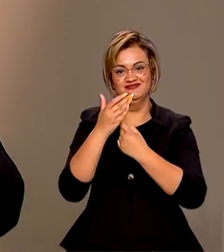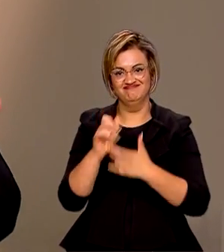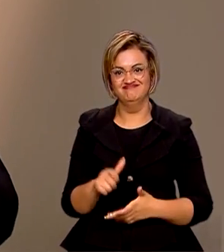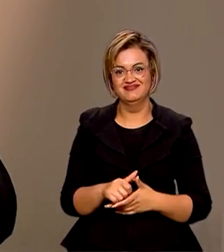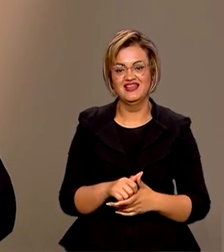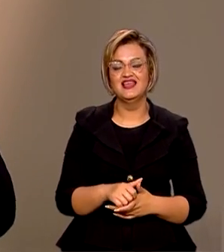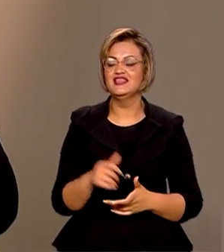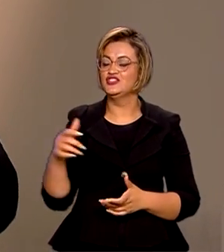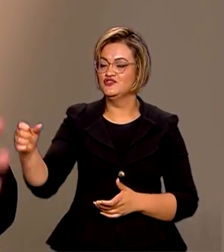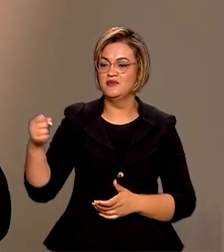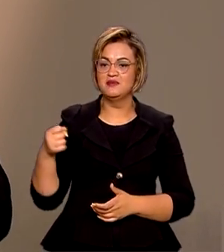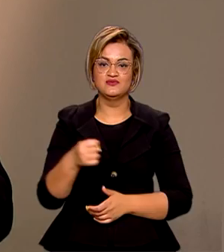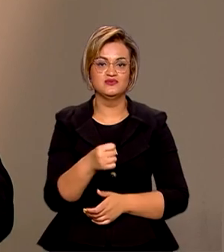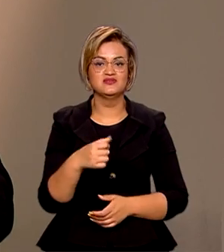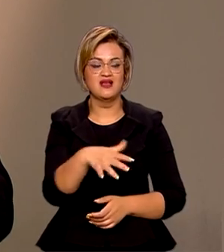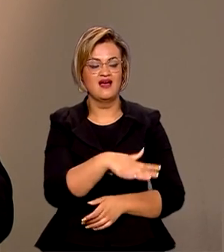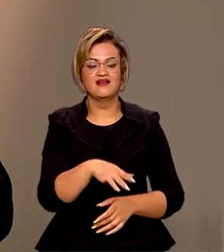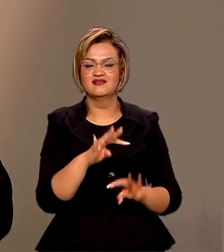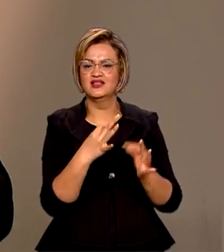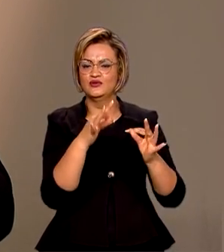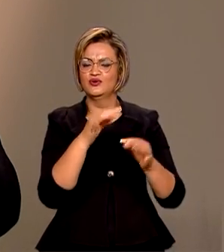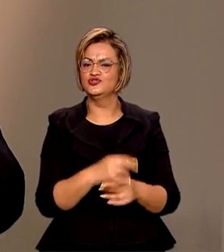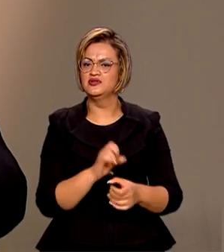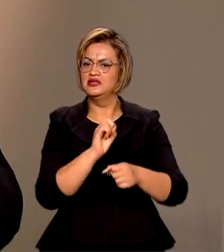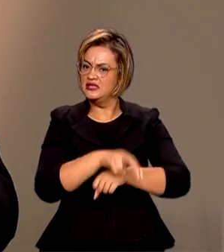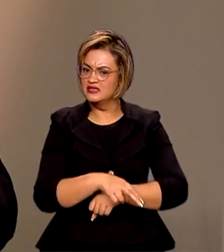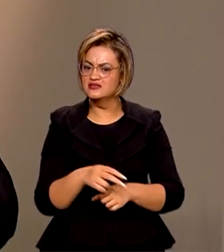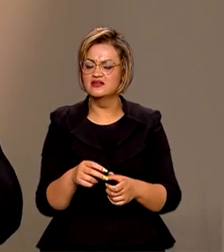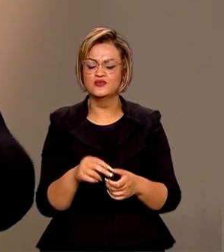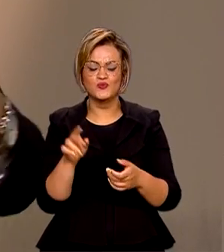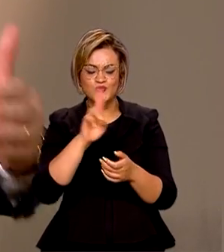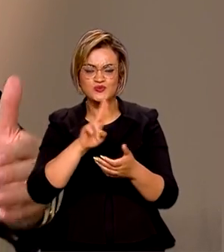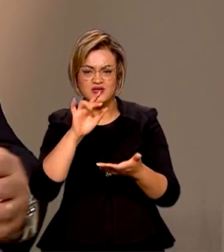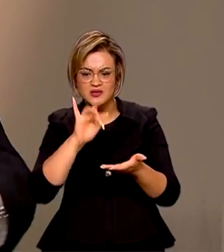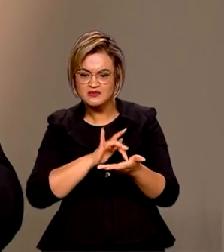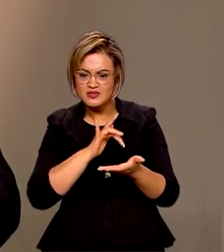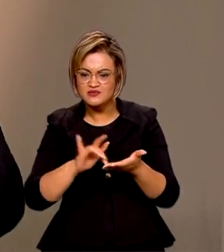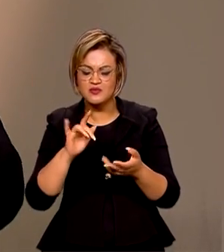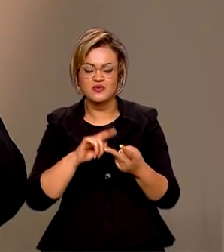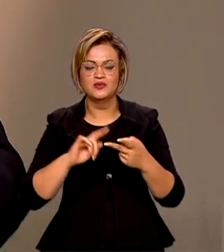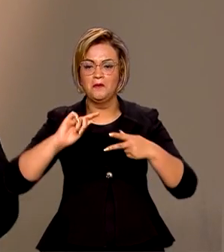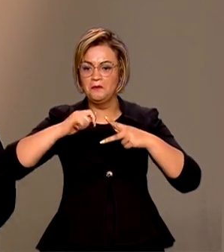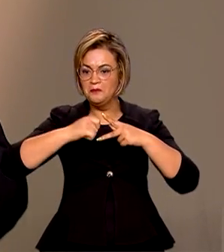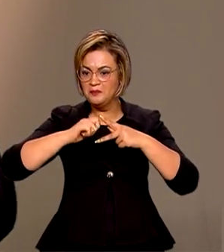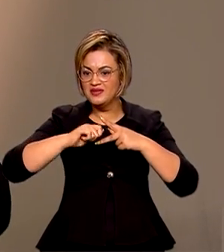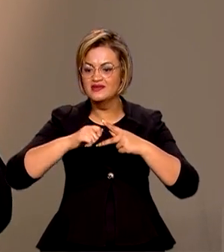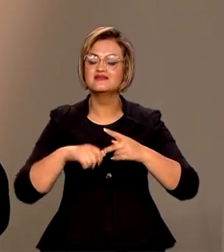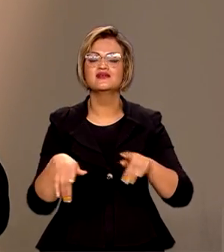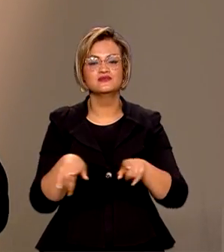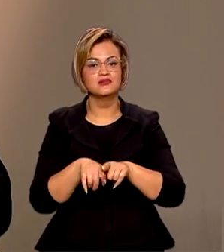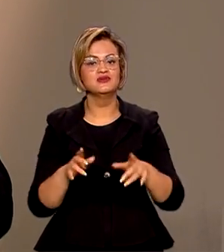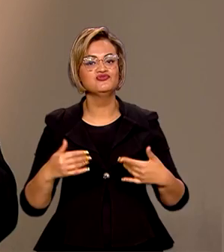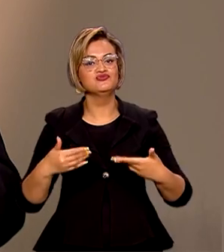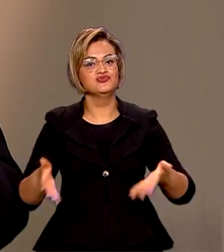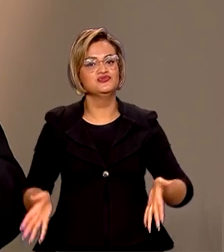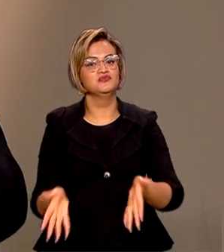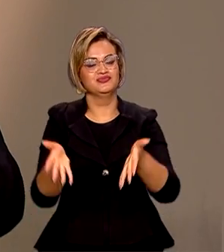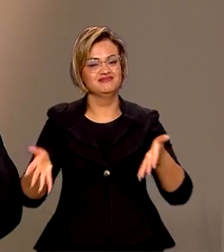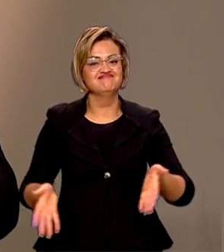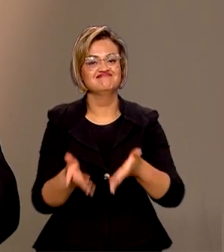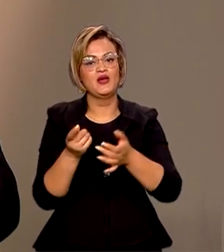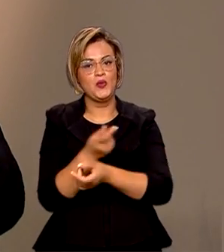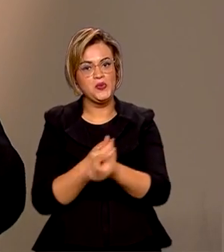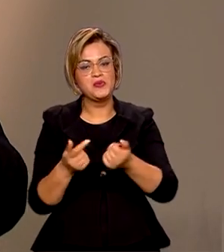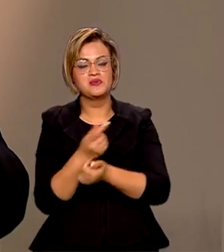das pessoas no campo tecnológico, né? O smartphone, o Pix, isso movimenta a economia. Isso faz com que